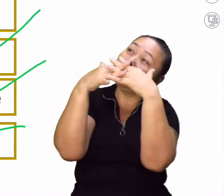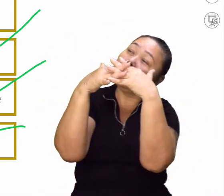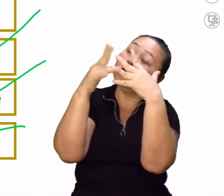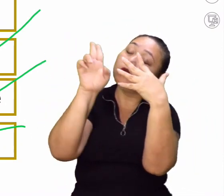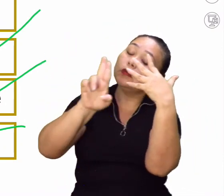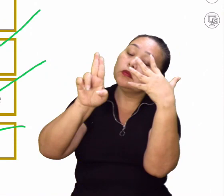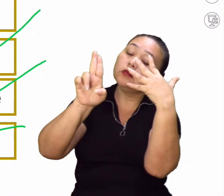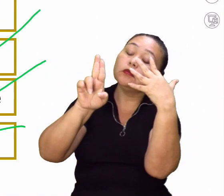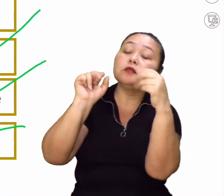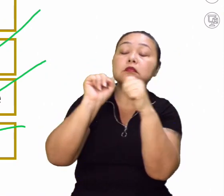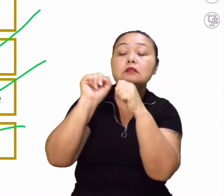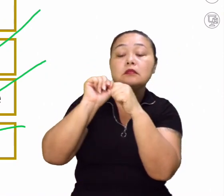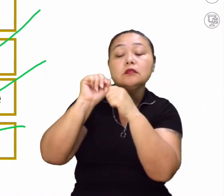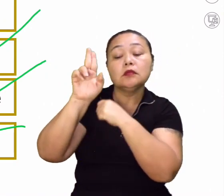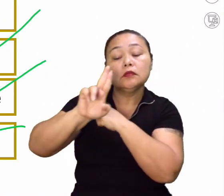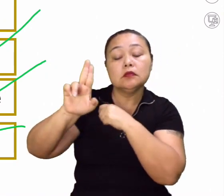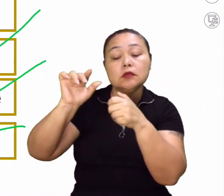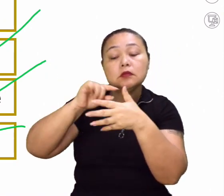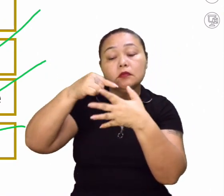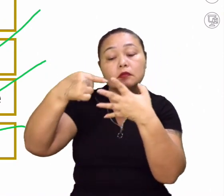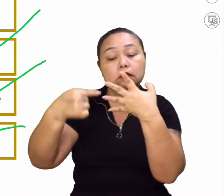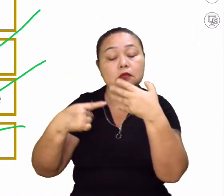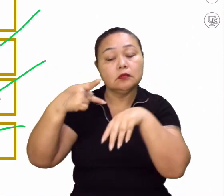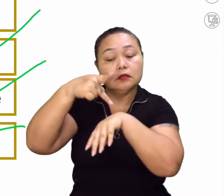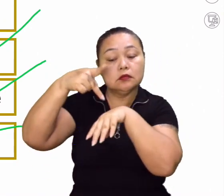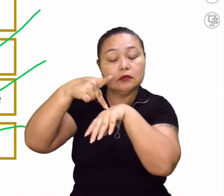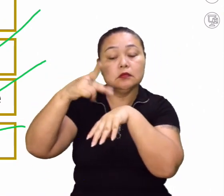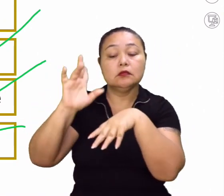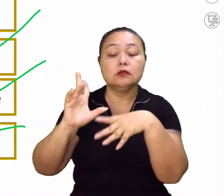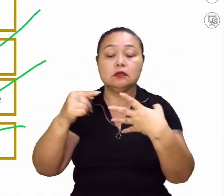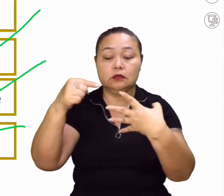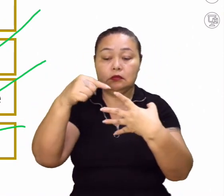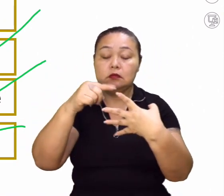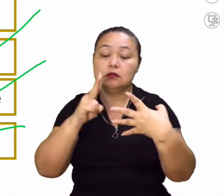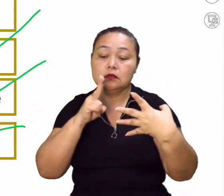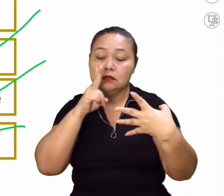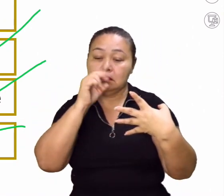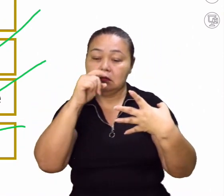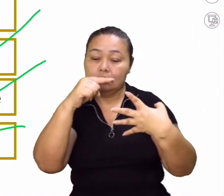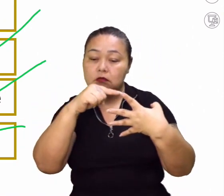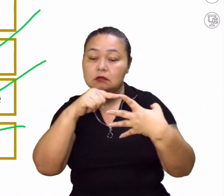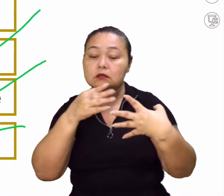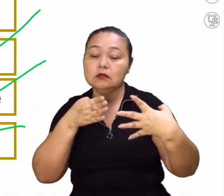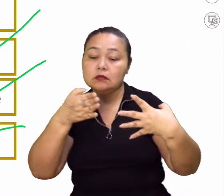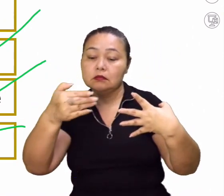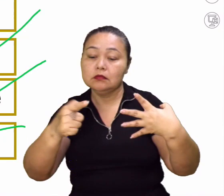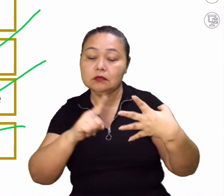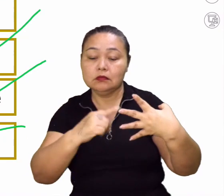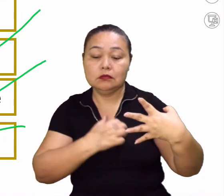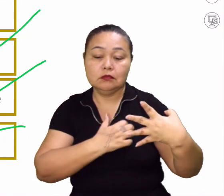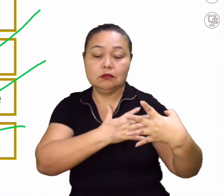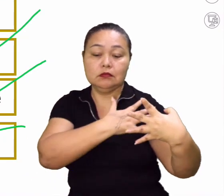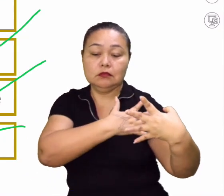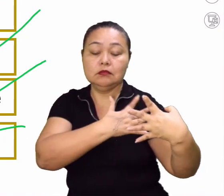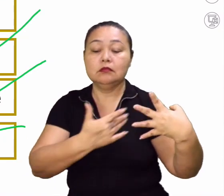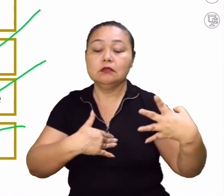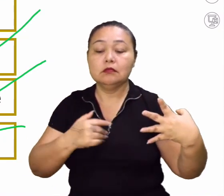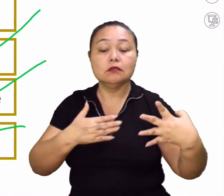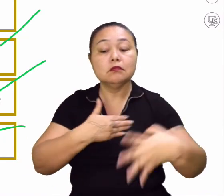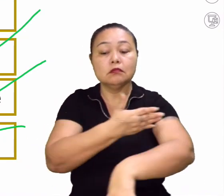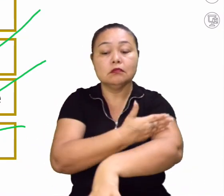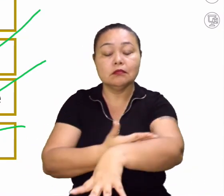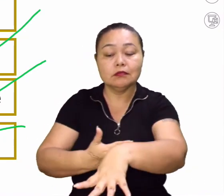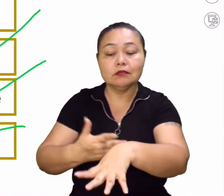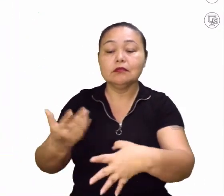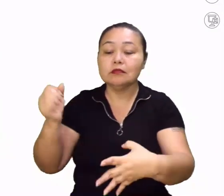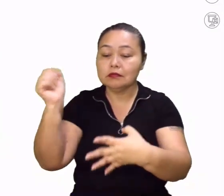por exemplo, pelas forças de segurança dos países. Forças que a gente fala da Marinha, Exército, Aeronáutica, por exemplo. É